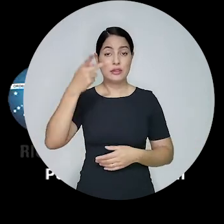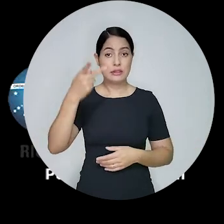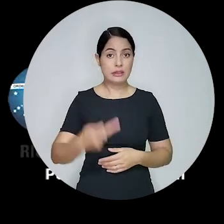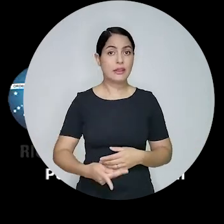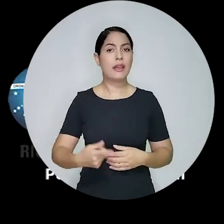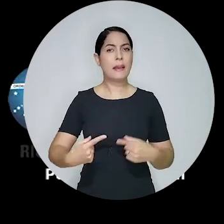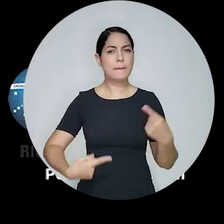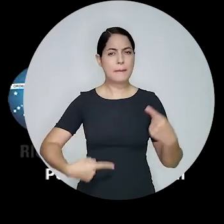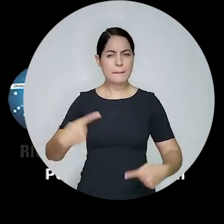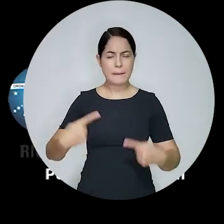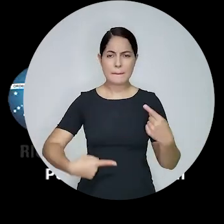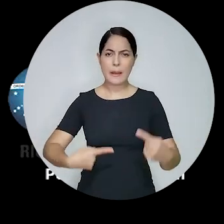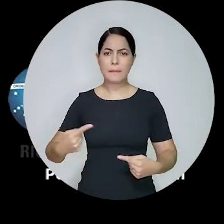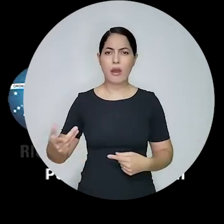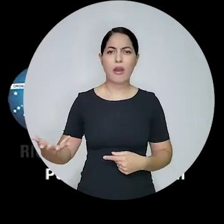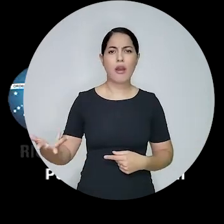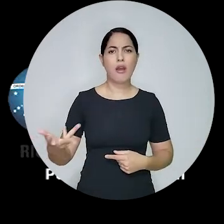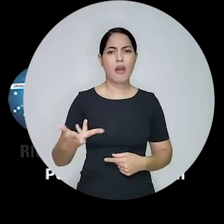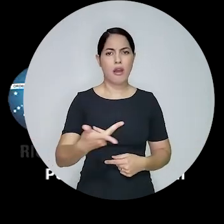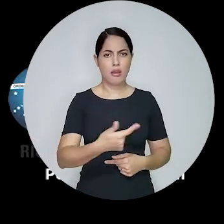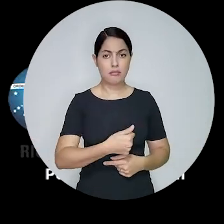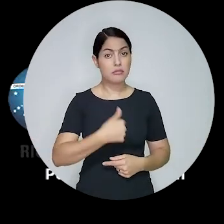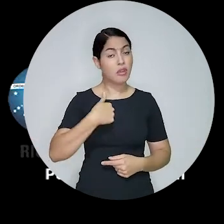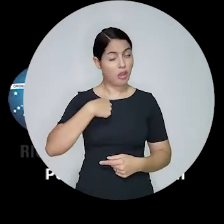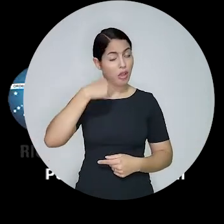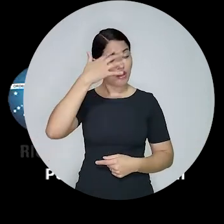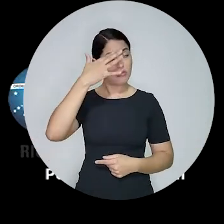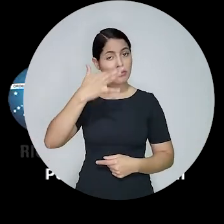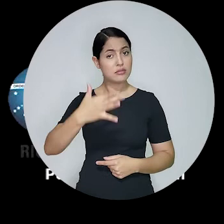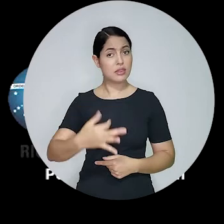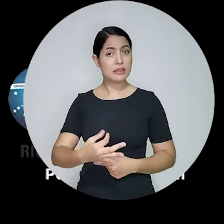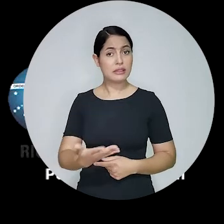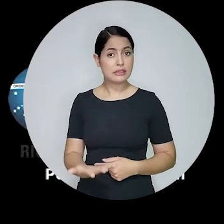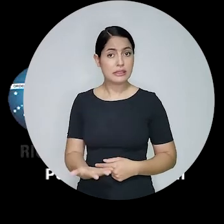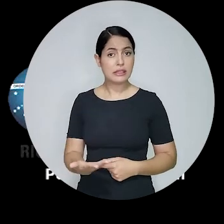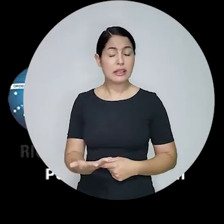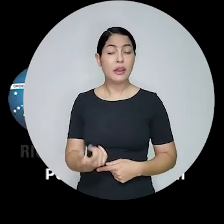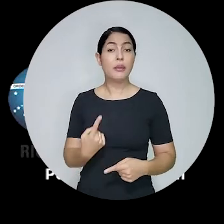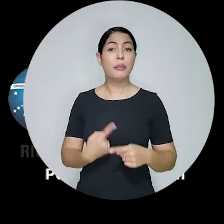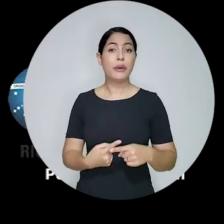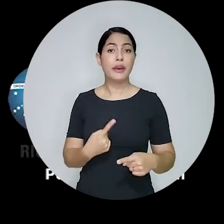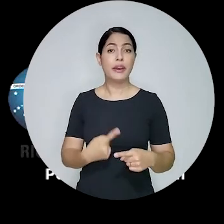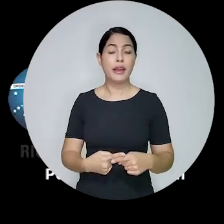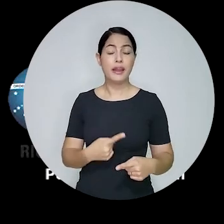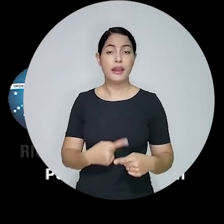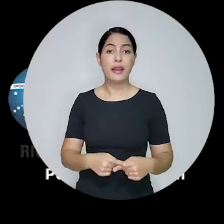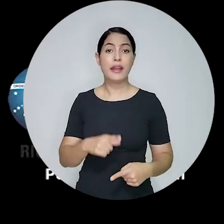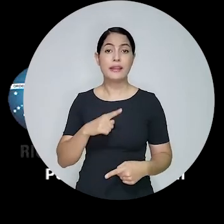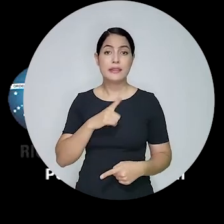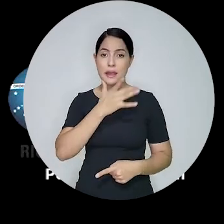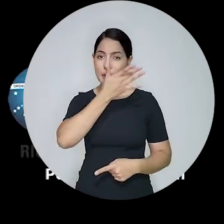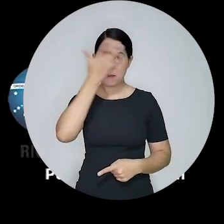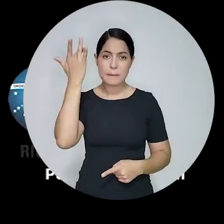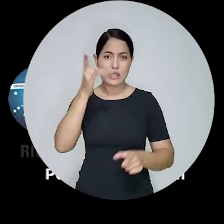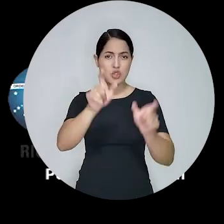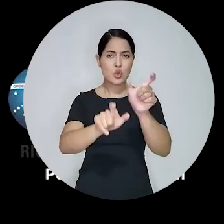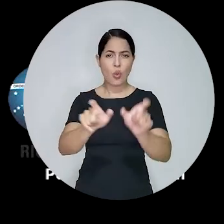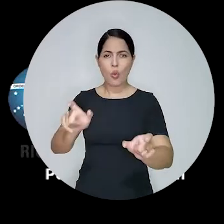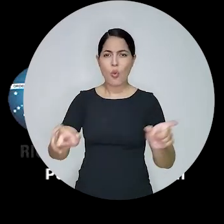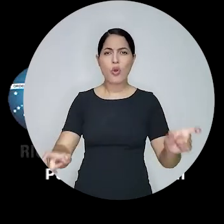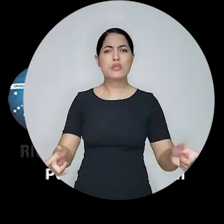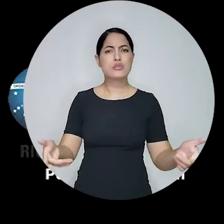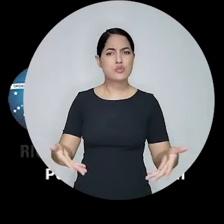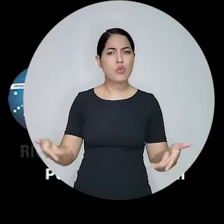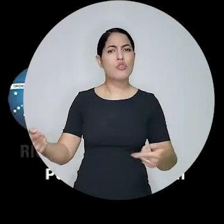oportunidade de travar um debate muito rico. Eu tenho certeza que os nossos debatedores hoje vão